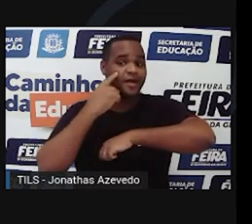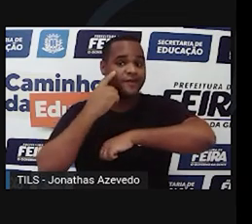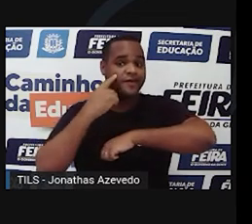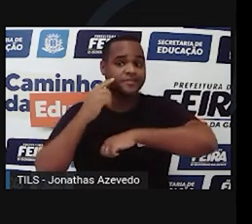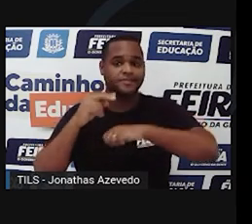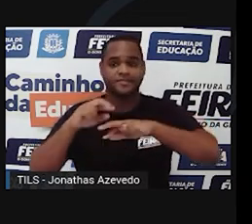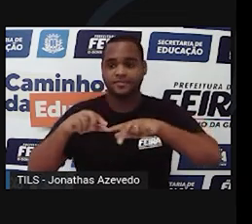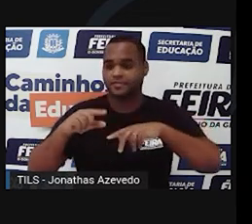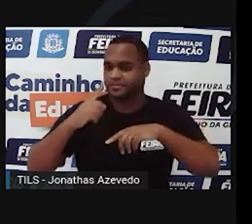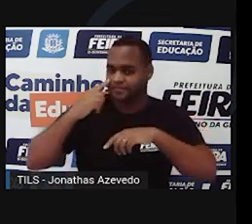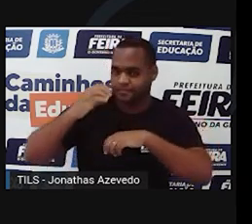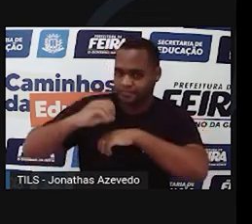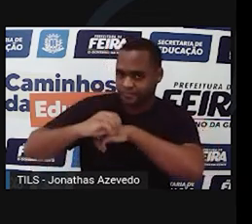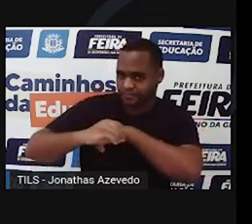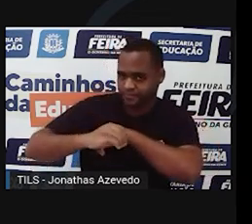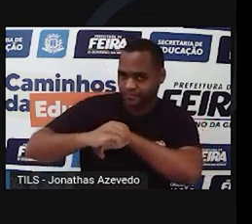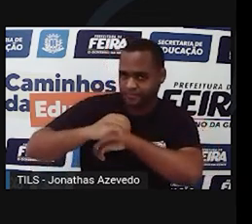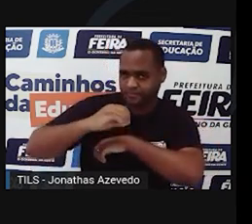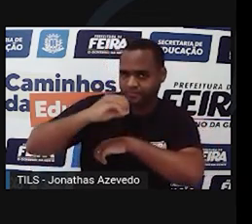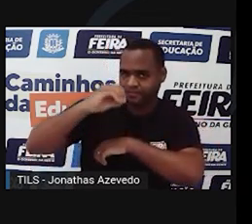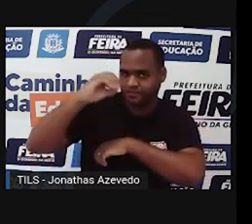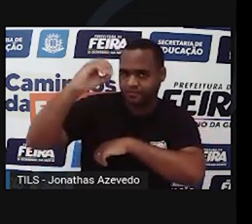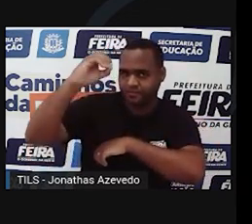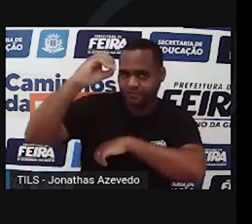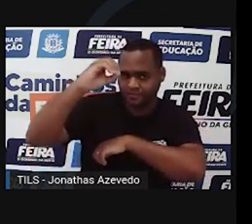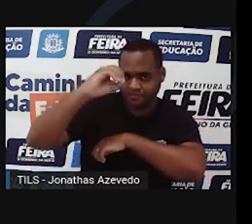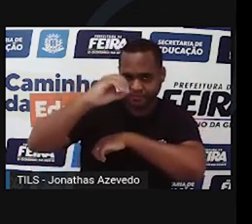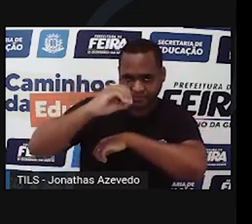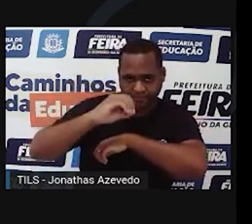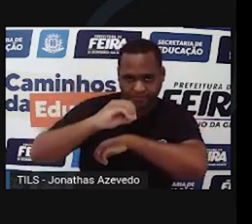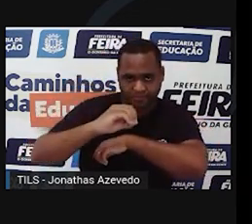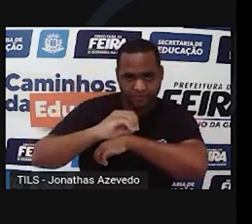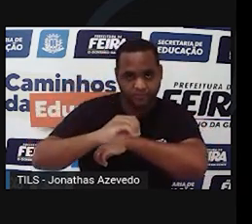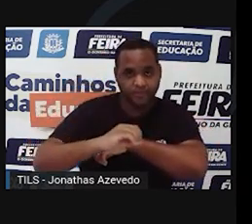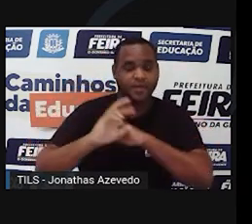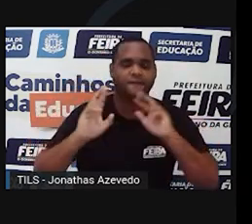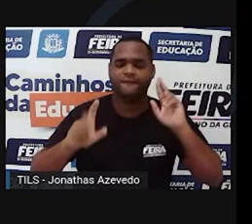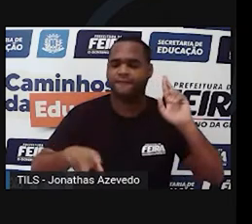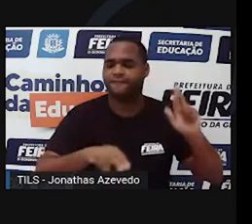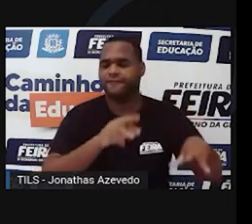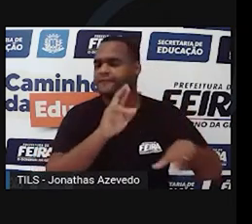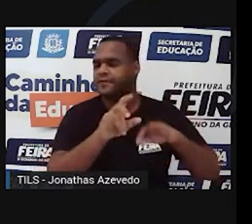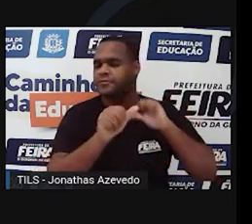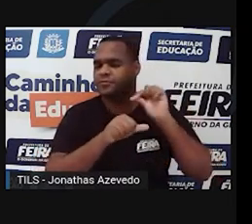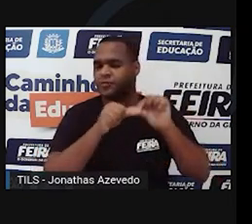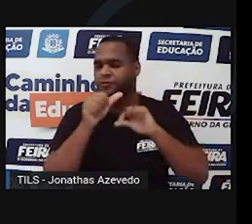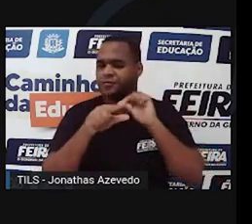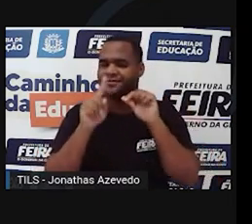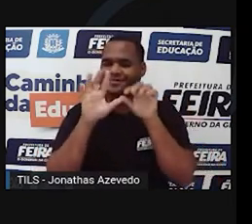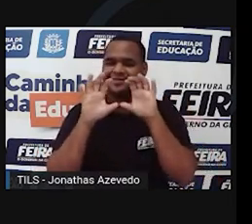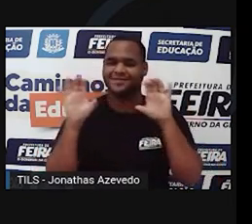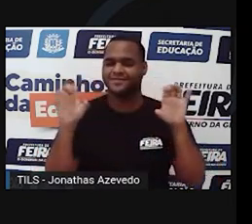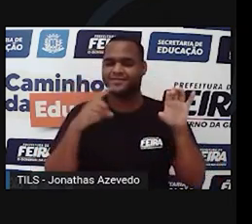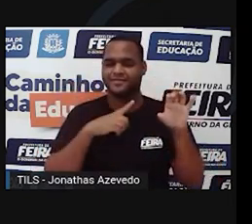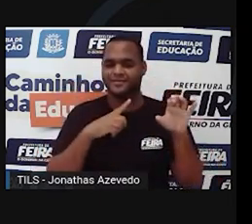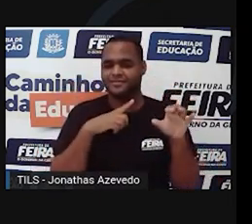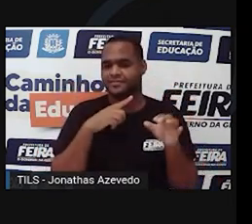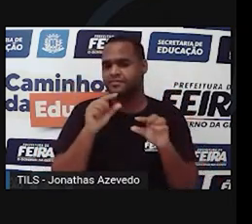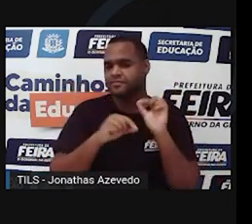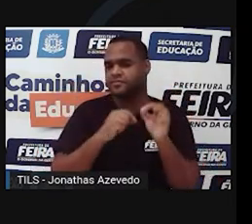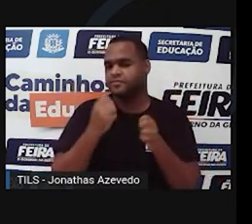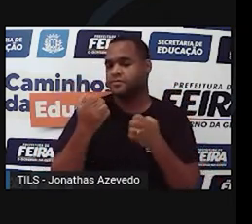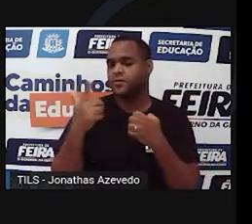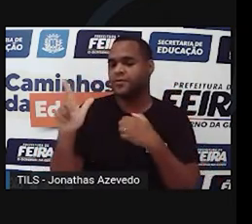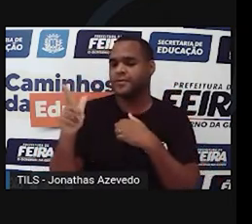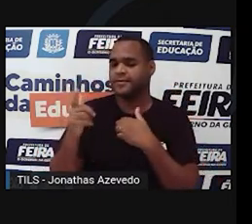à medida que o dia foi passando, o Sol foi ocupando posições diferentes no céu. Bem, já sabendo isso, quero fazer uma